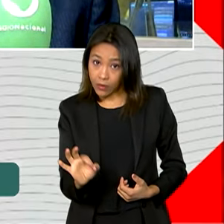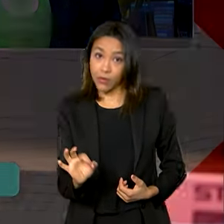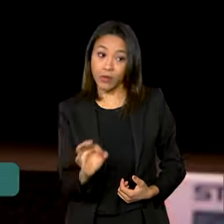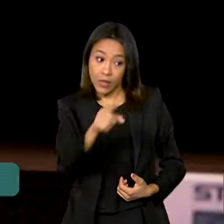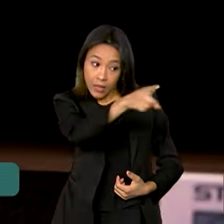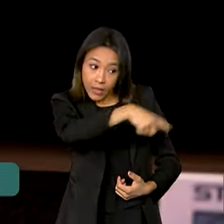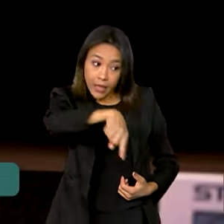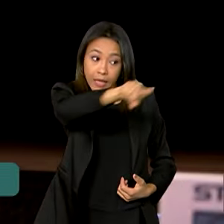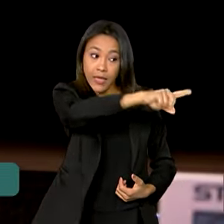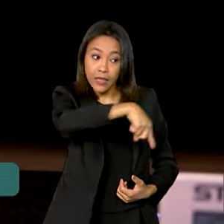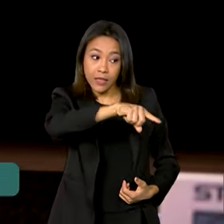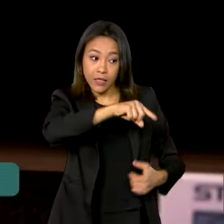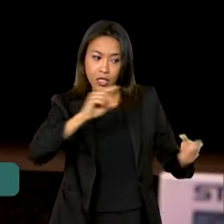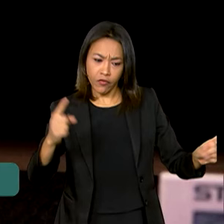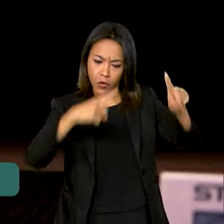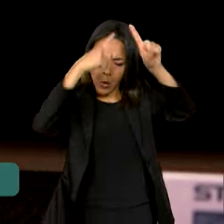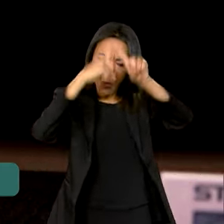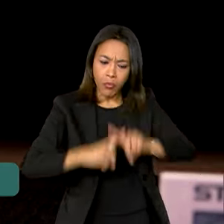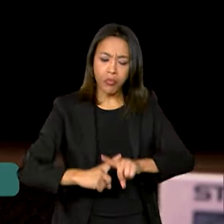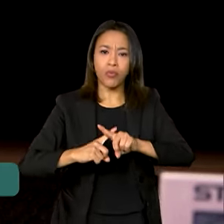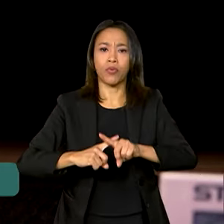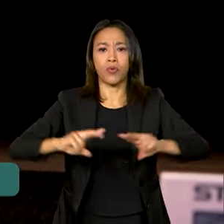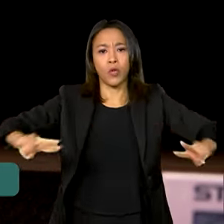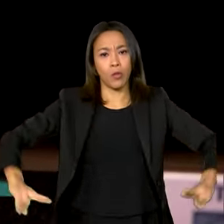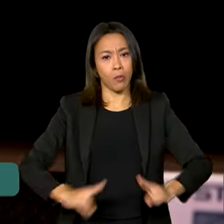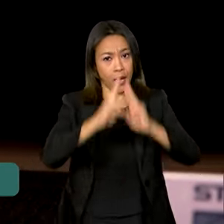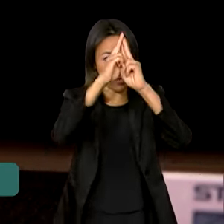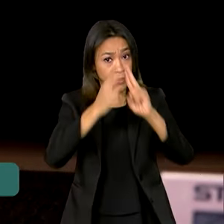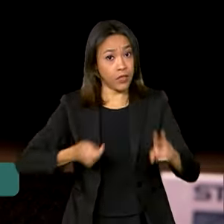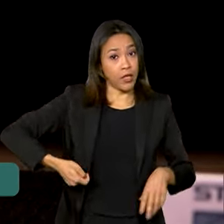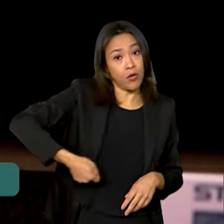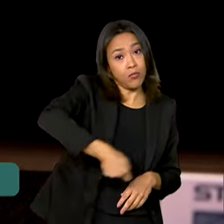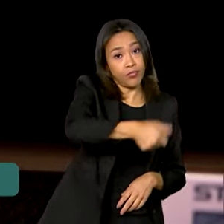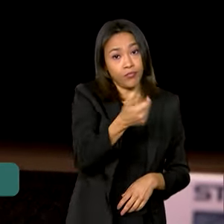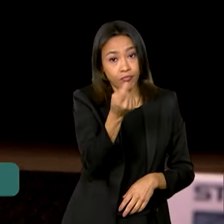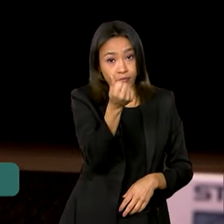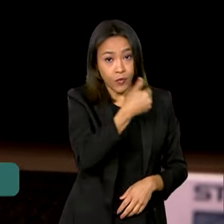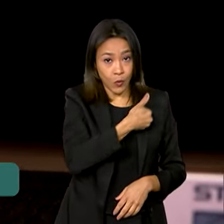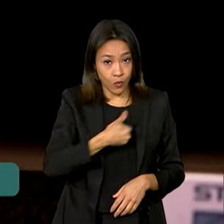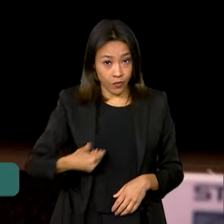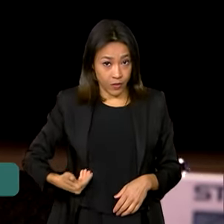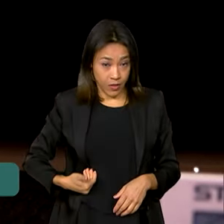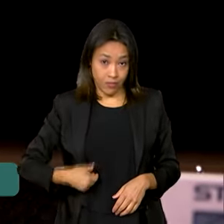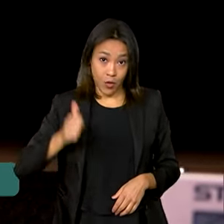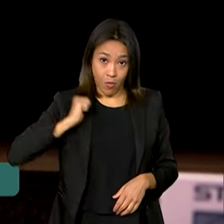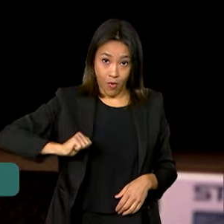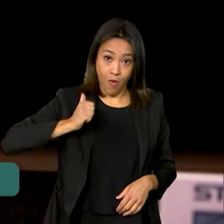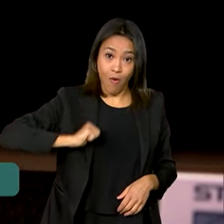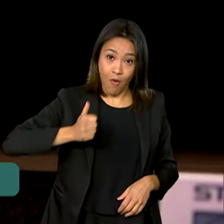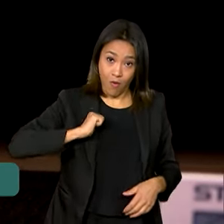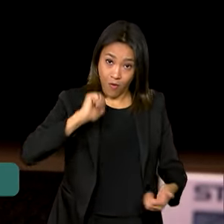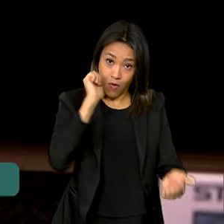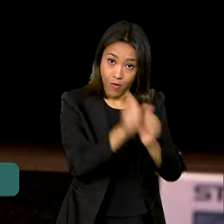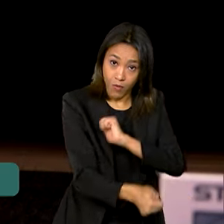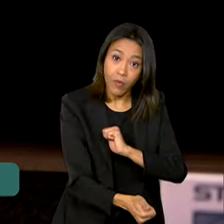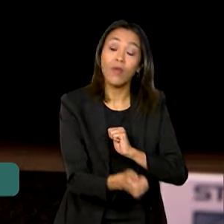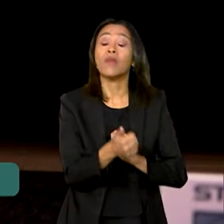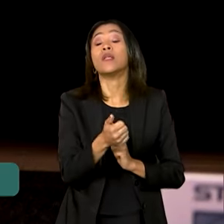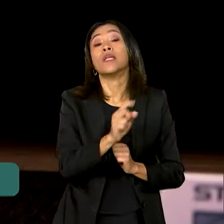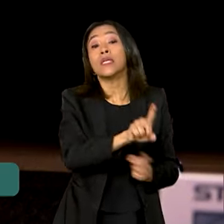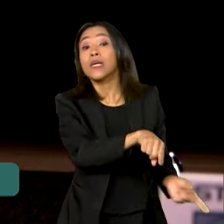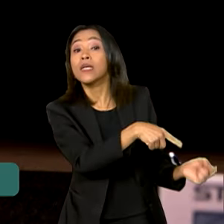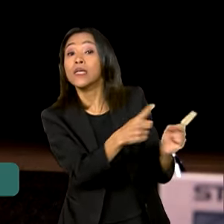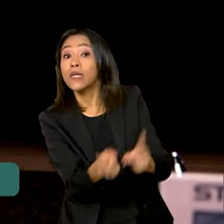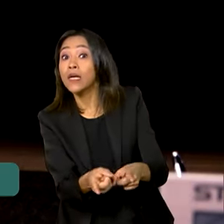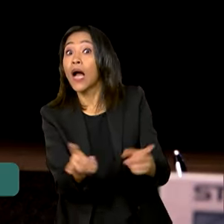competiram em Paris nos esportes olímpicos receberam o Bolsa Atleta em algum momento da carreira. Quando a gente passa aos esportes